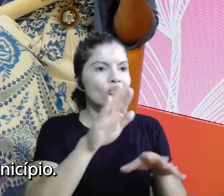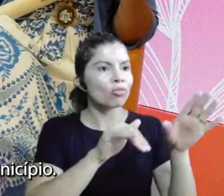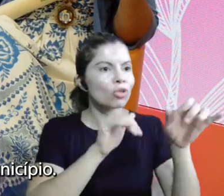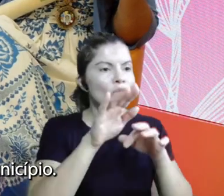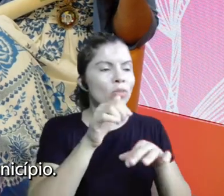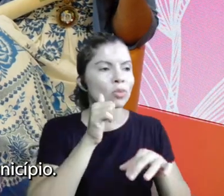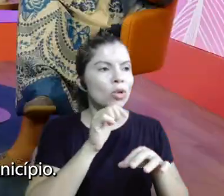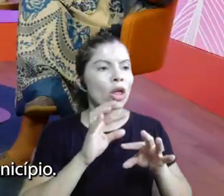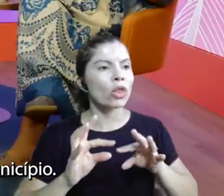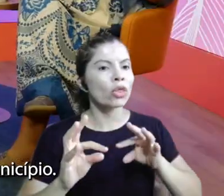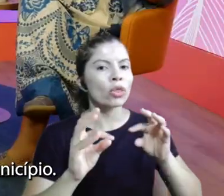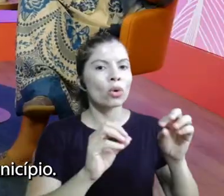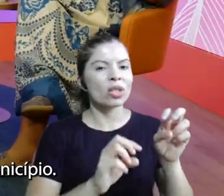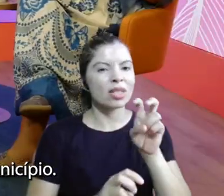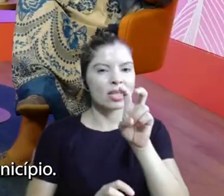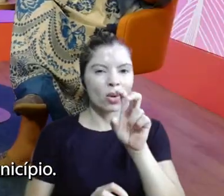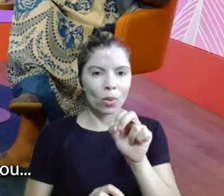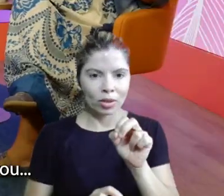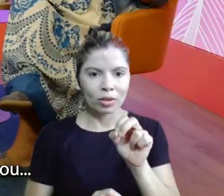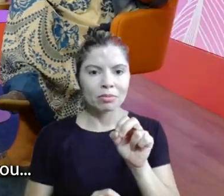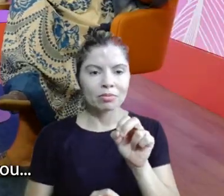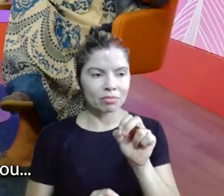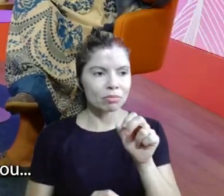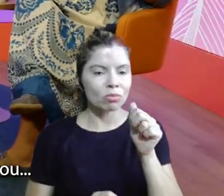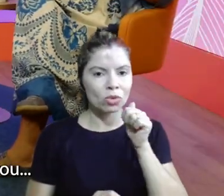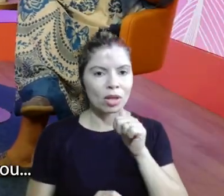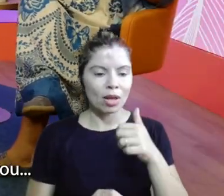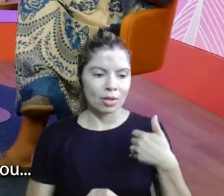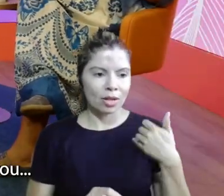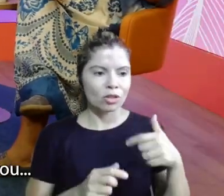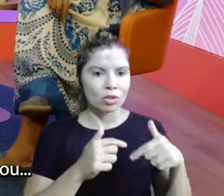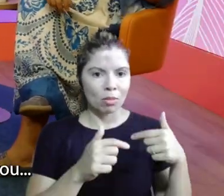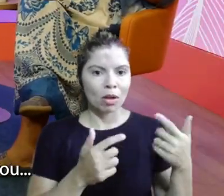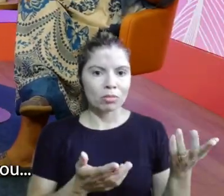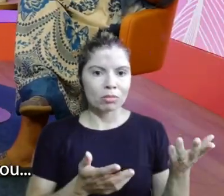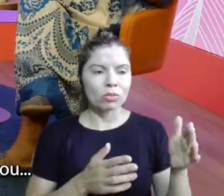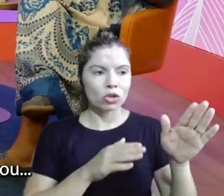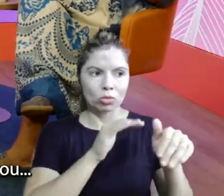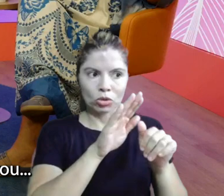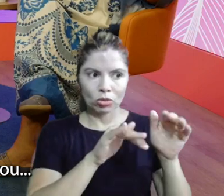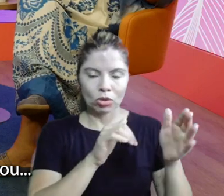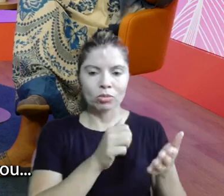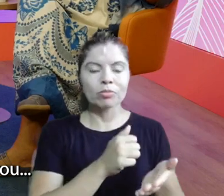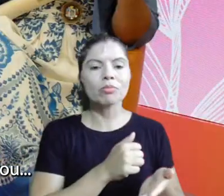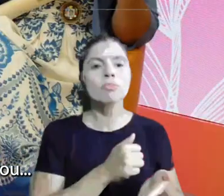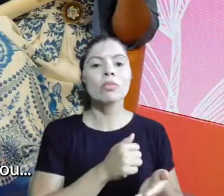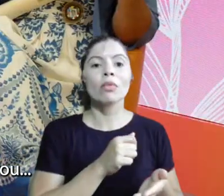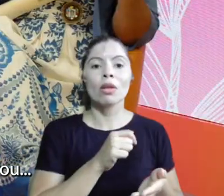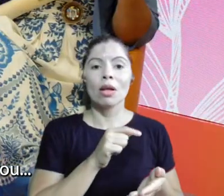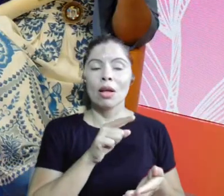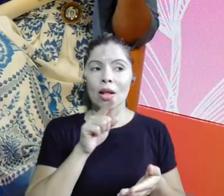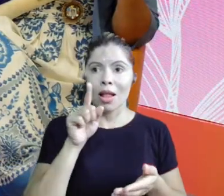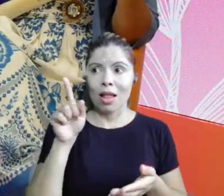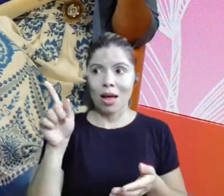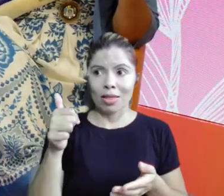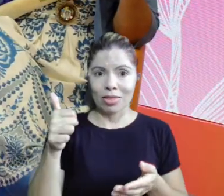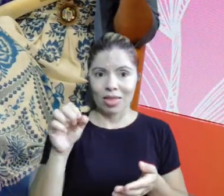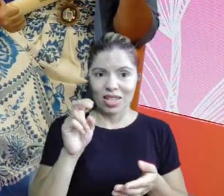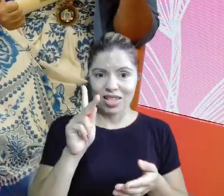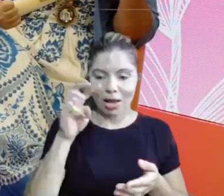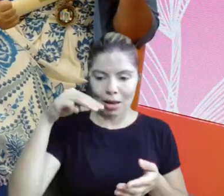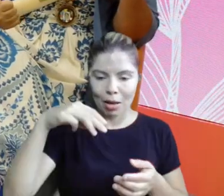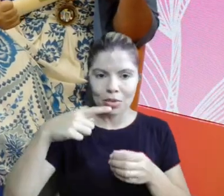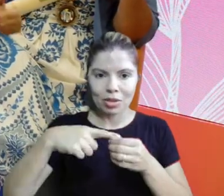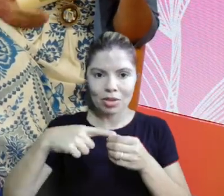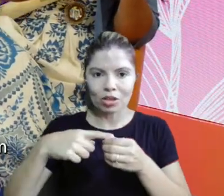as mulheres, todas as mulheres do município, 50 mulheres em idade de trabalho e levou, a palmitolândia fica